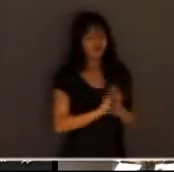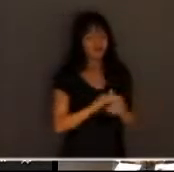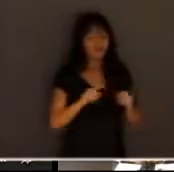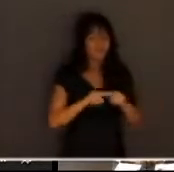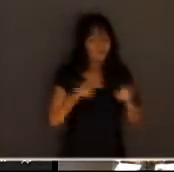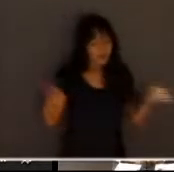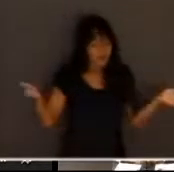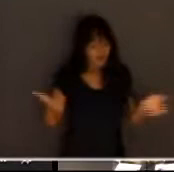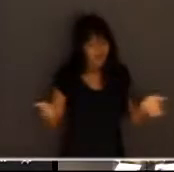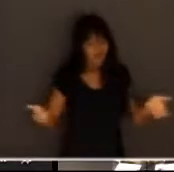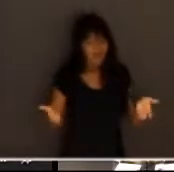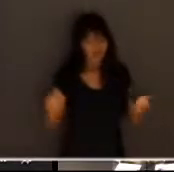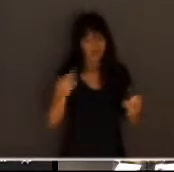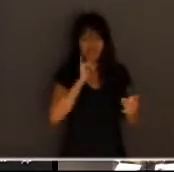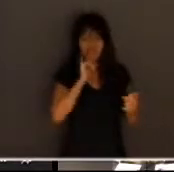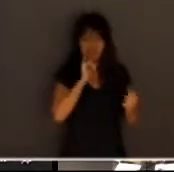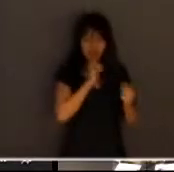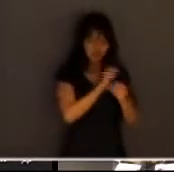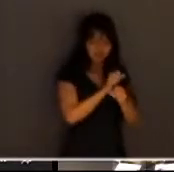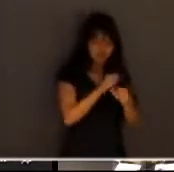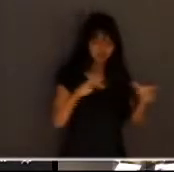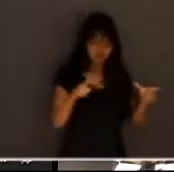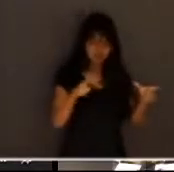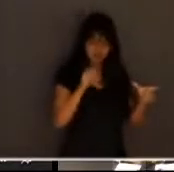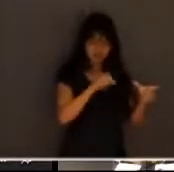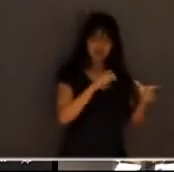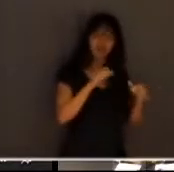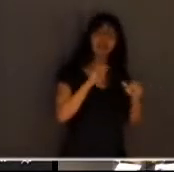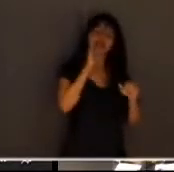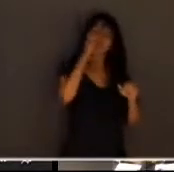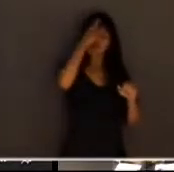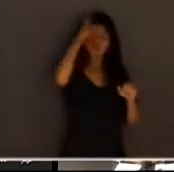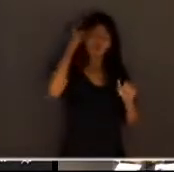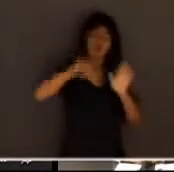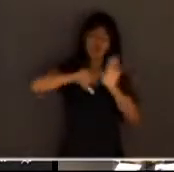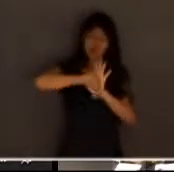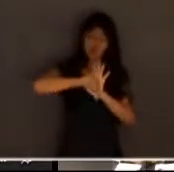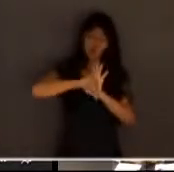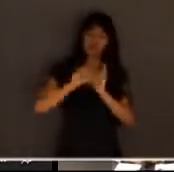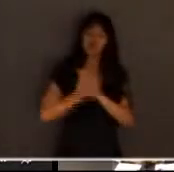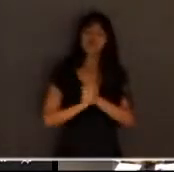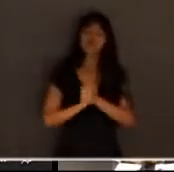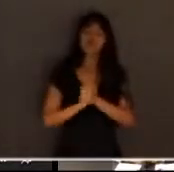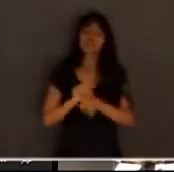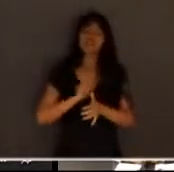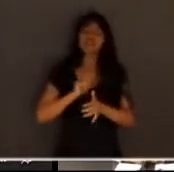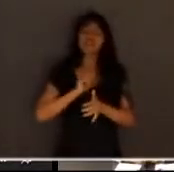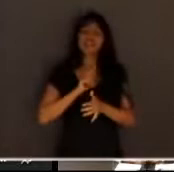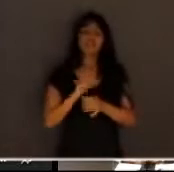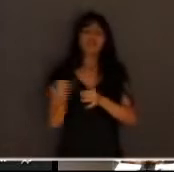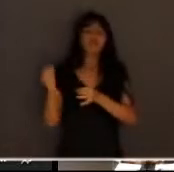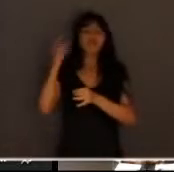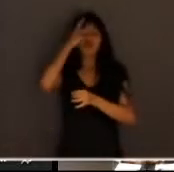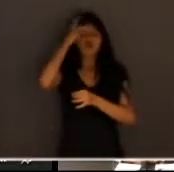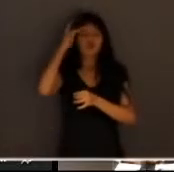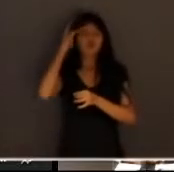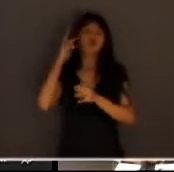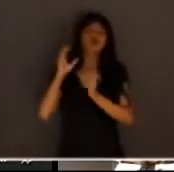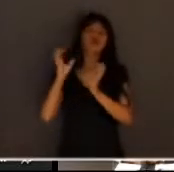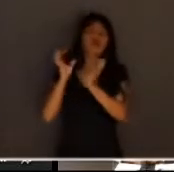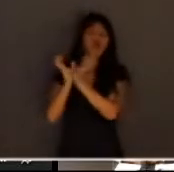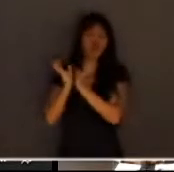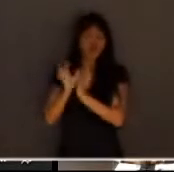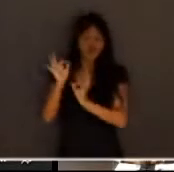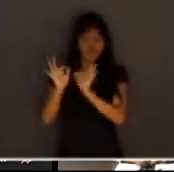julgamento nós temos sentados nos bancos dos réus integrantes de organizações criminosas de